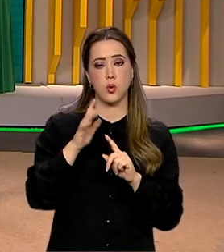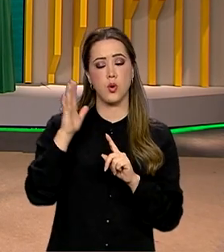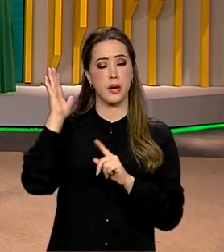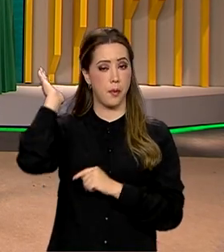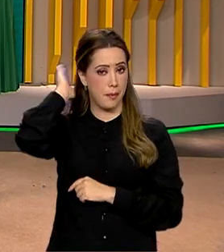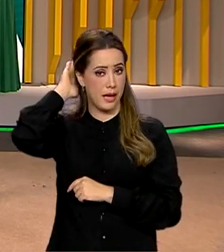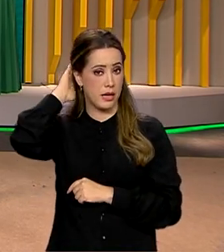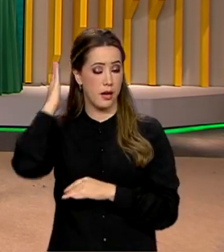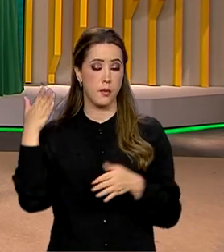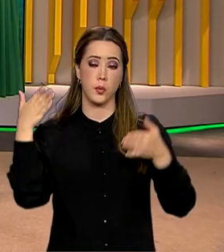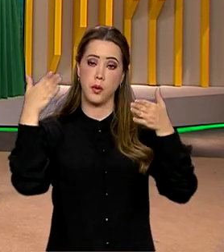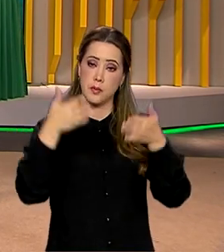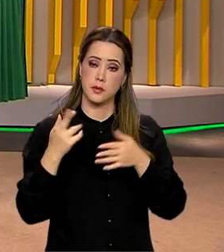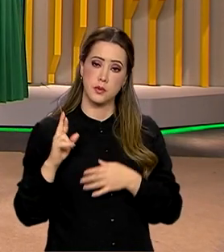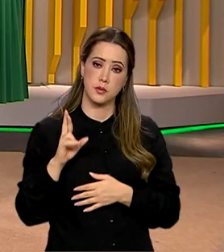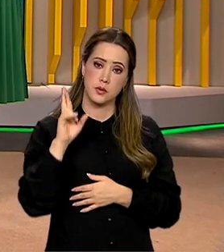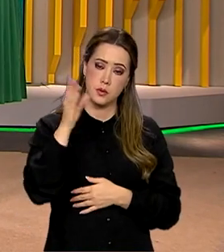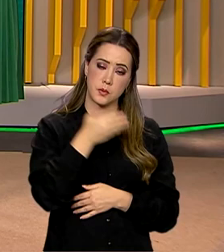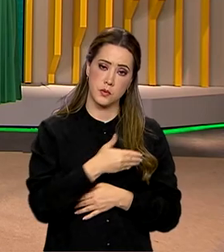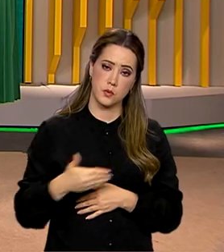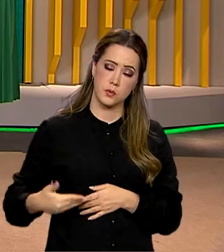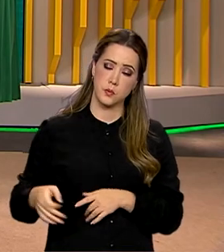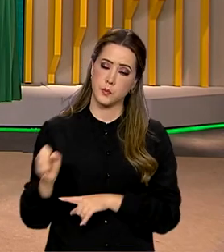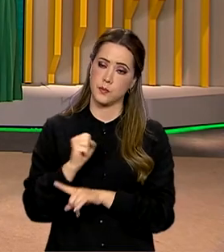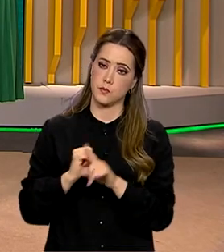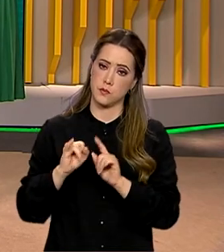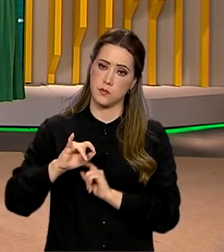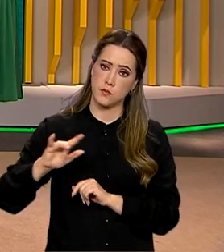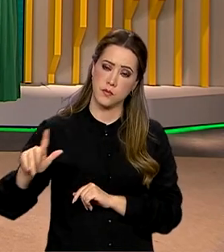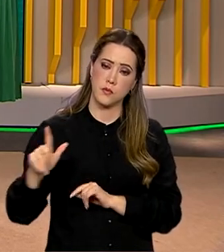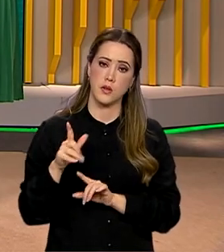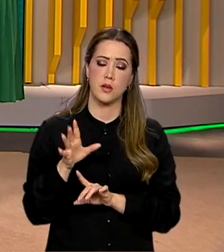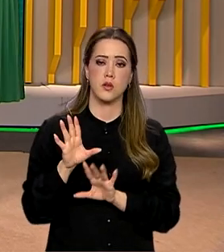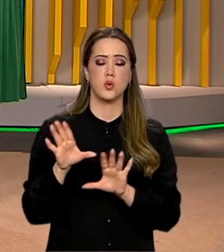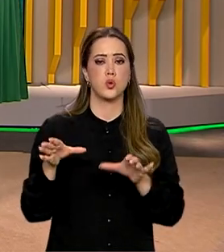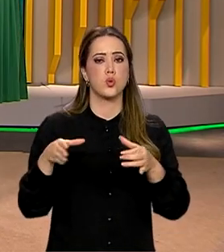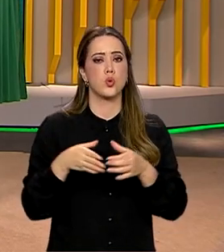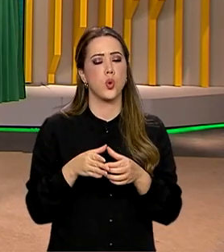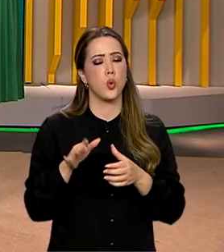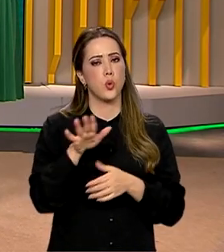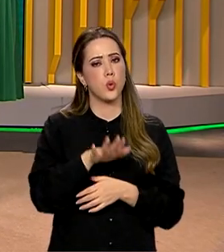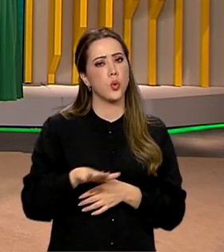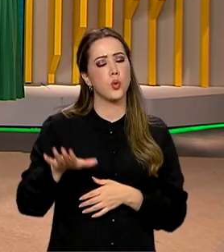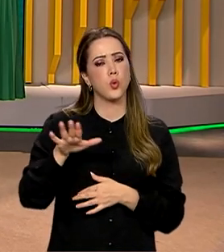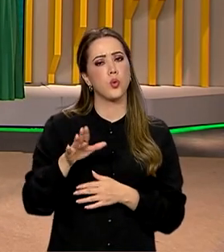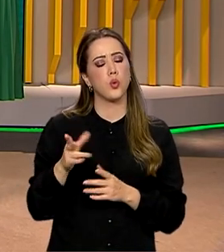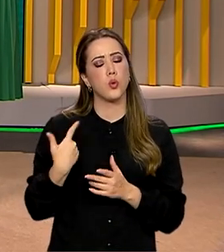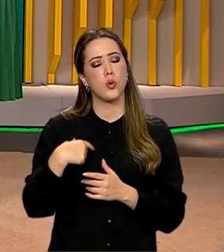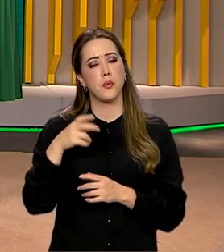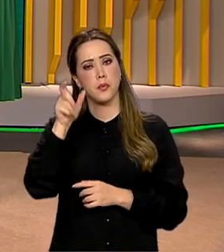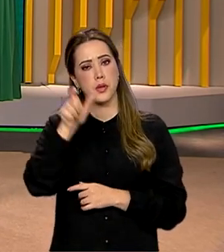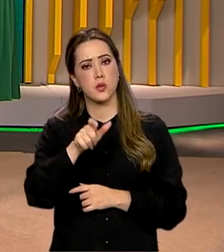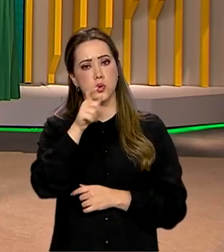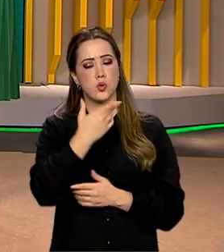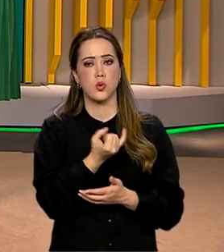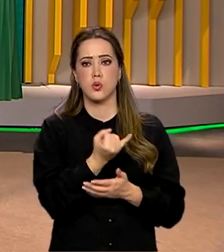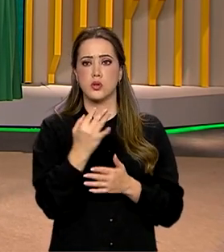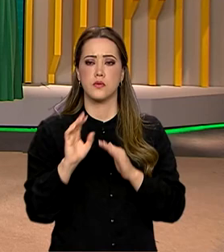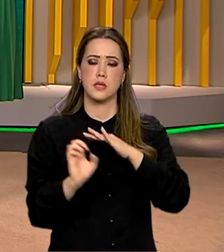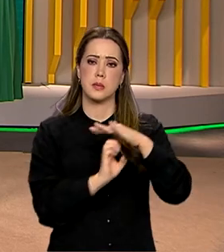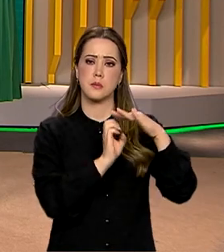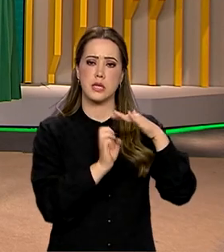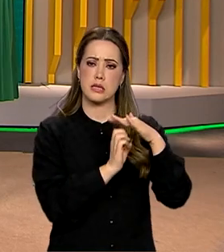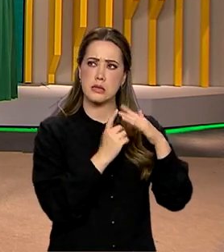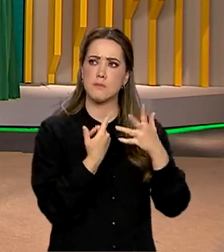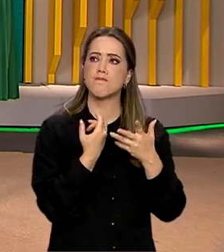a participação de representantes do governo, da sociedade civil, de organismos internacionais, intelectuais, empresários, que